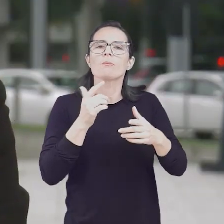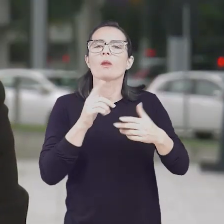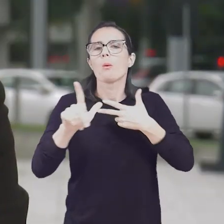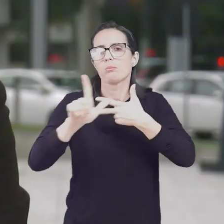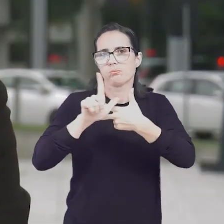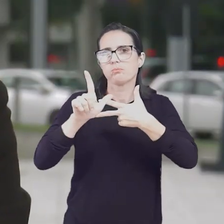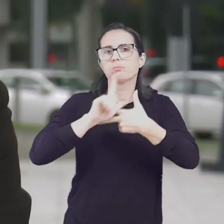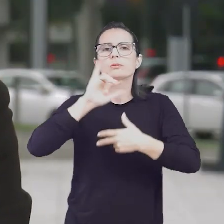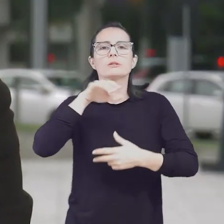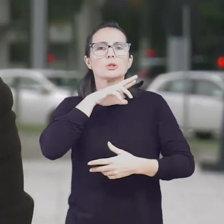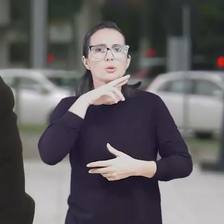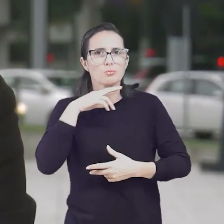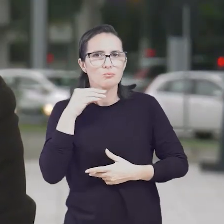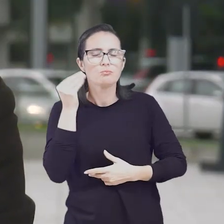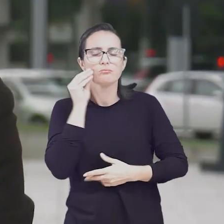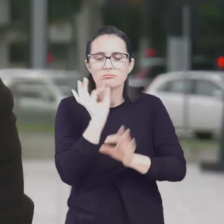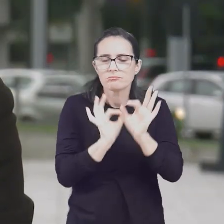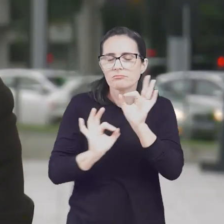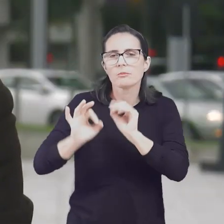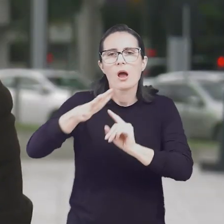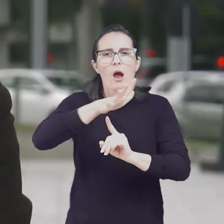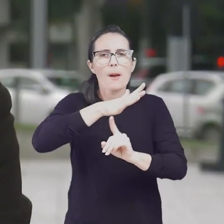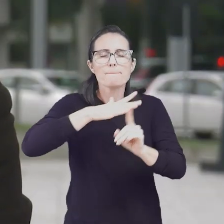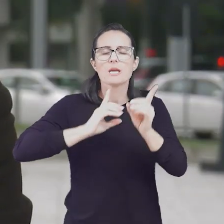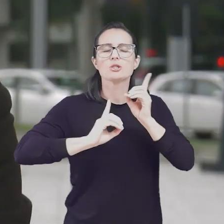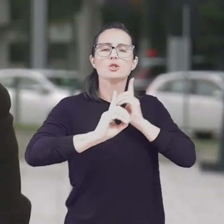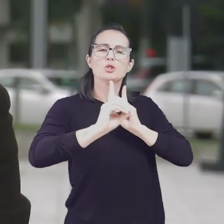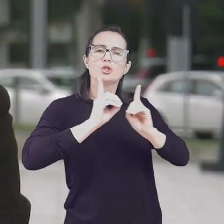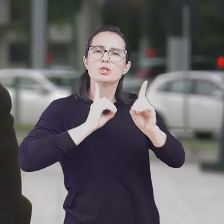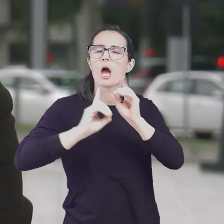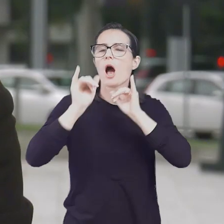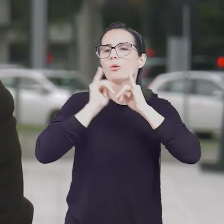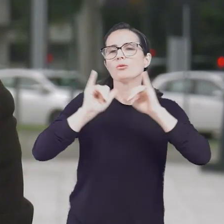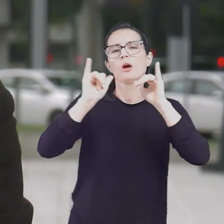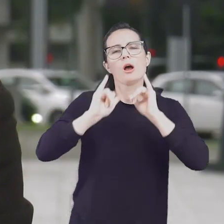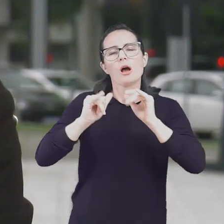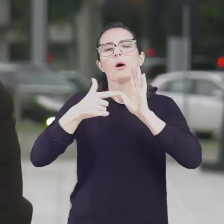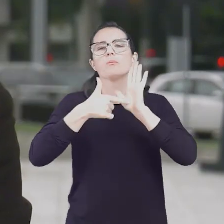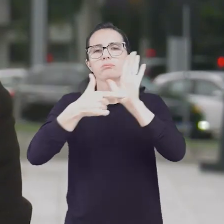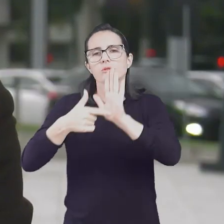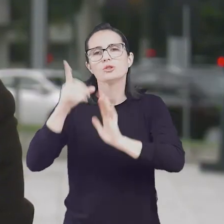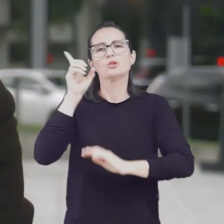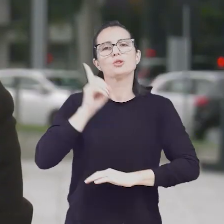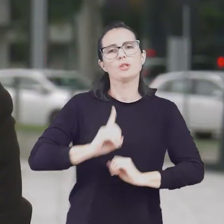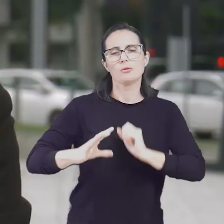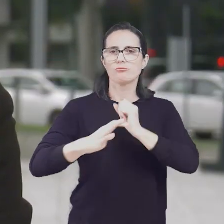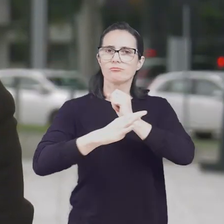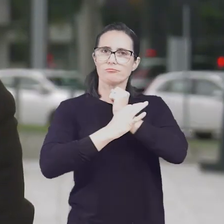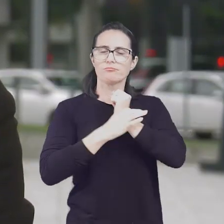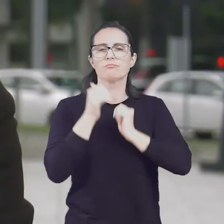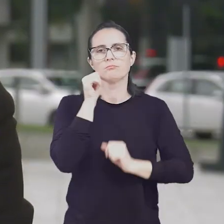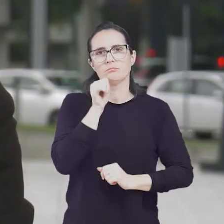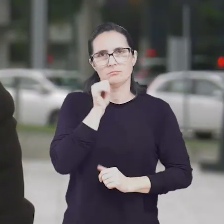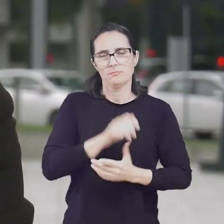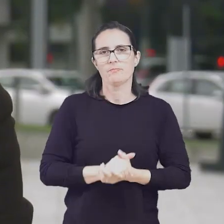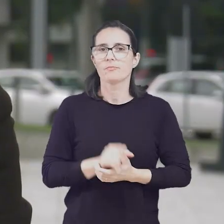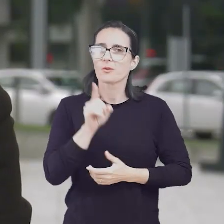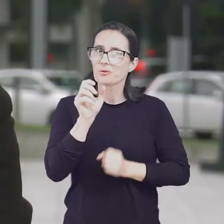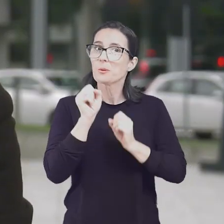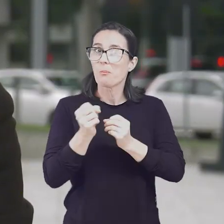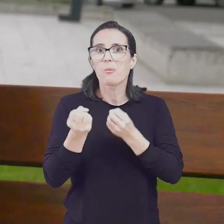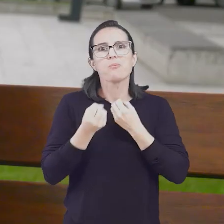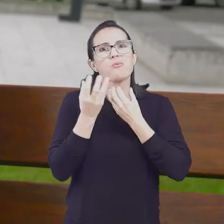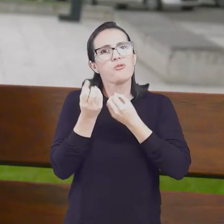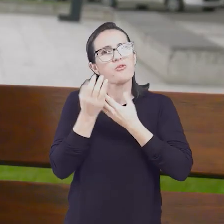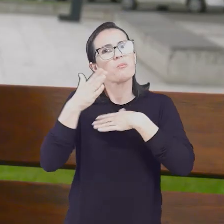Poder Legislativo jaraguaense atua na construção de um ambiente de diálogo e na ampliação de direitos e garantias para